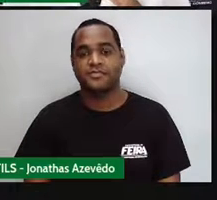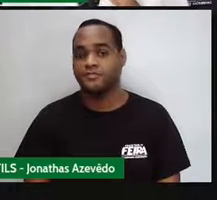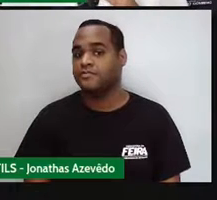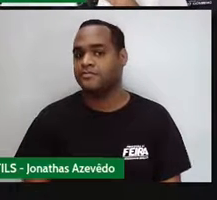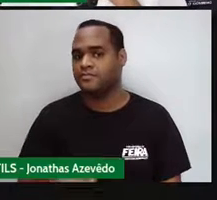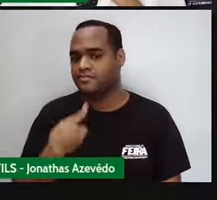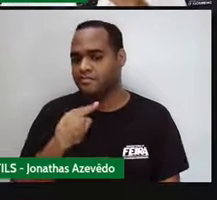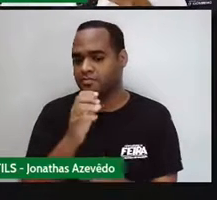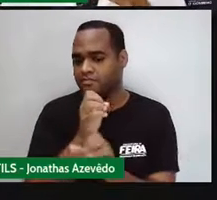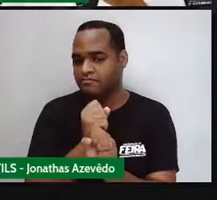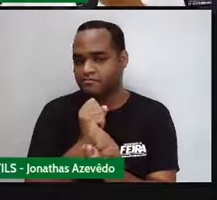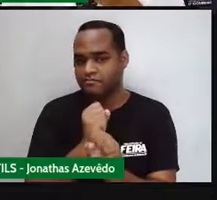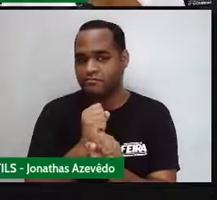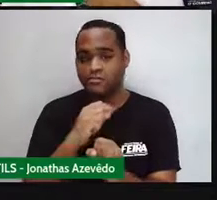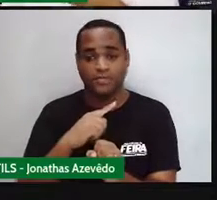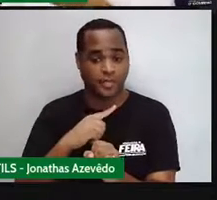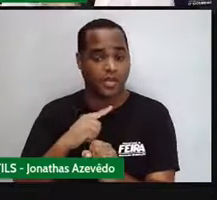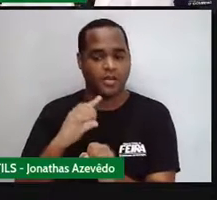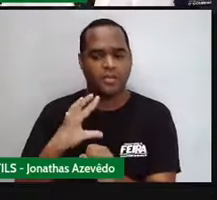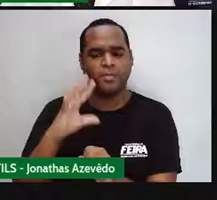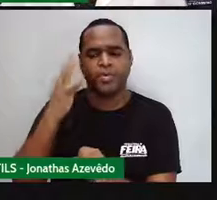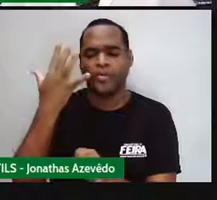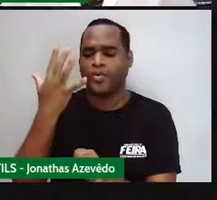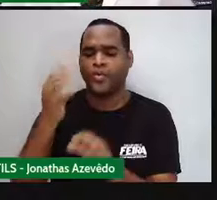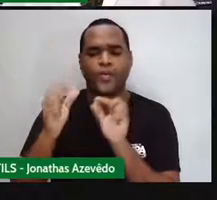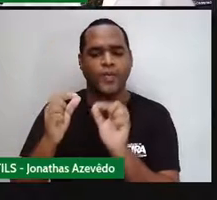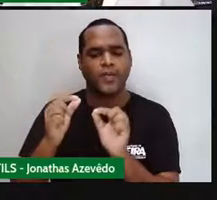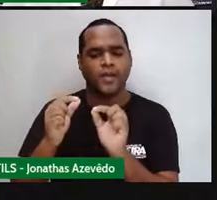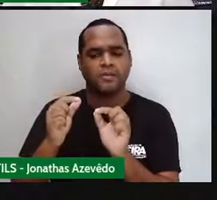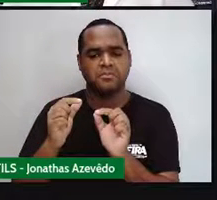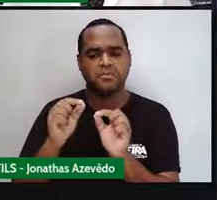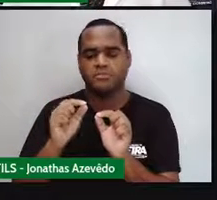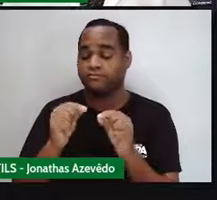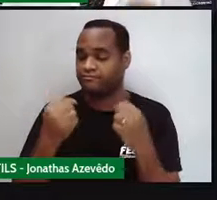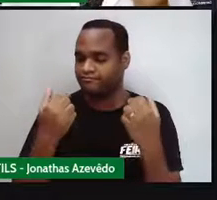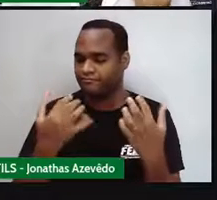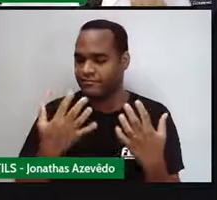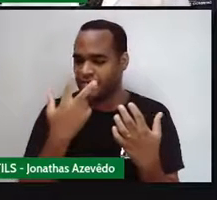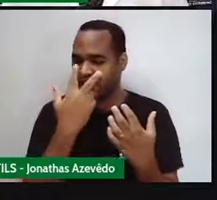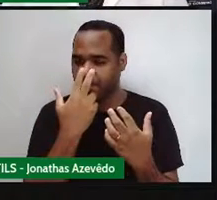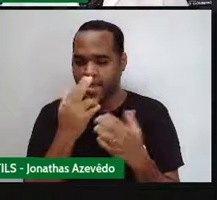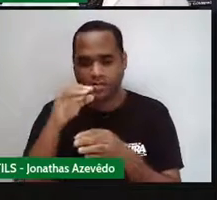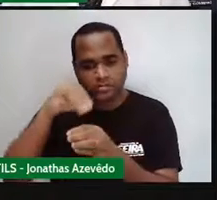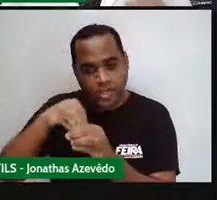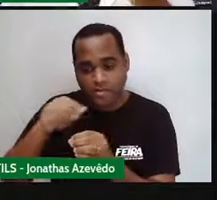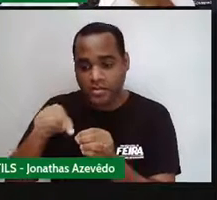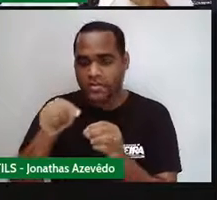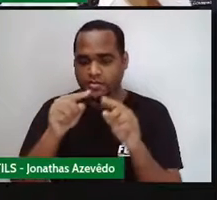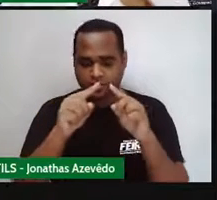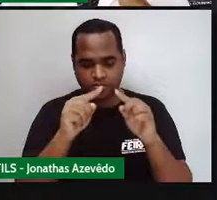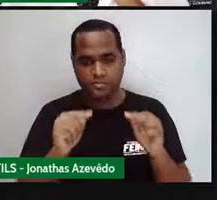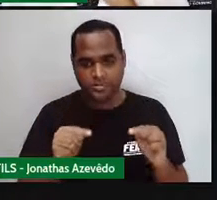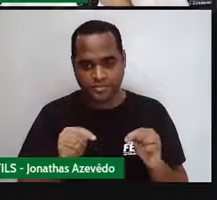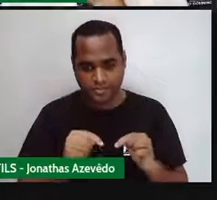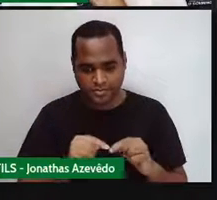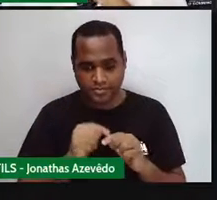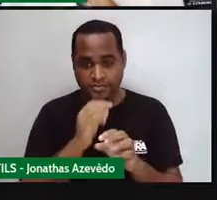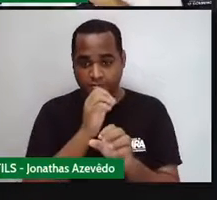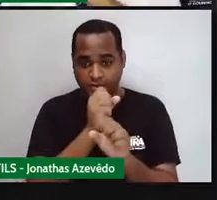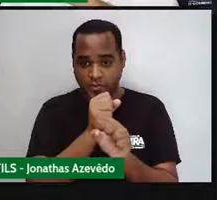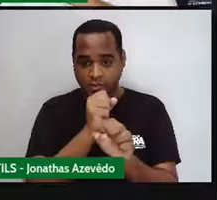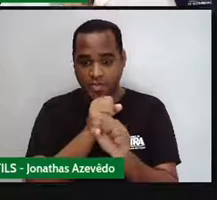acontece entre o quê? Acontece entre a medida de suas